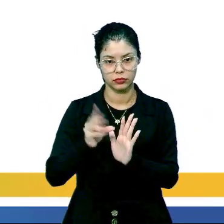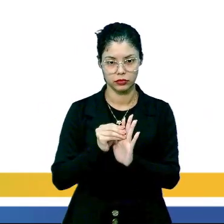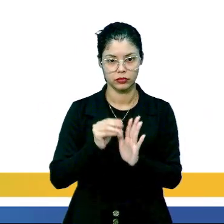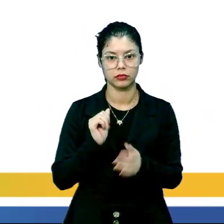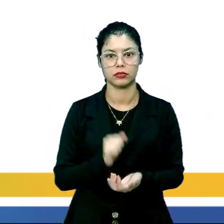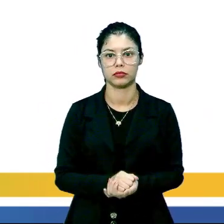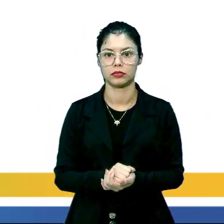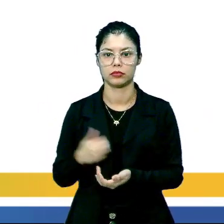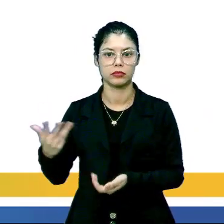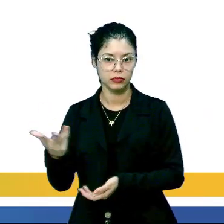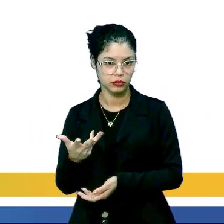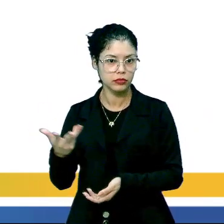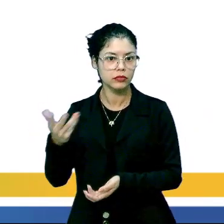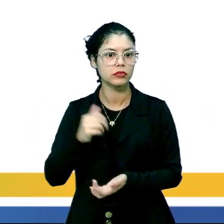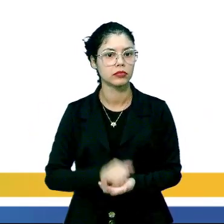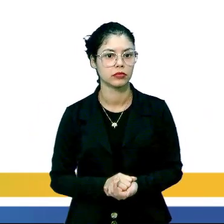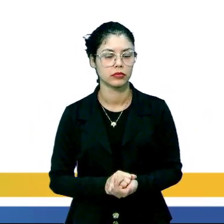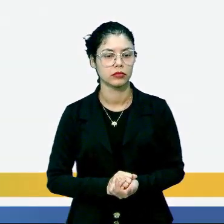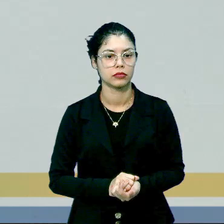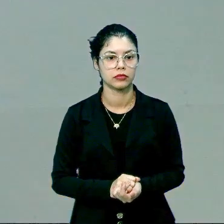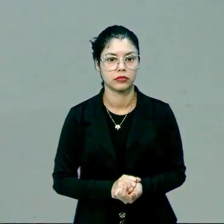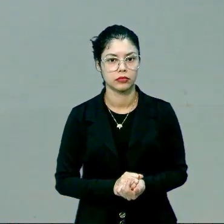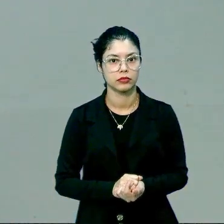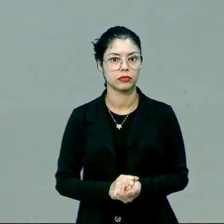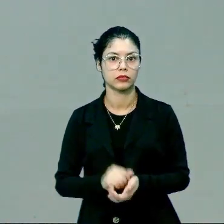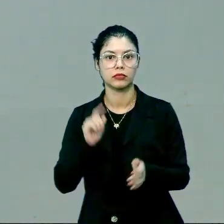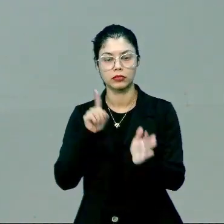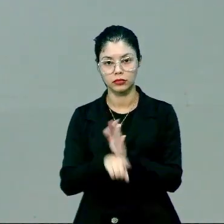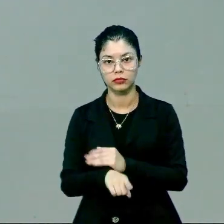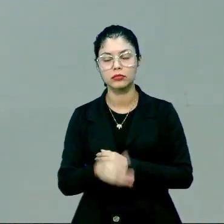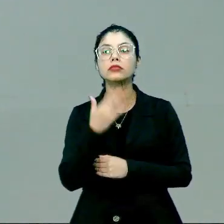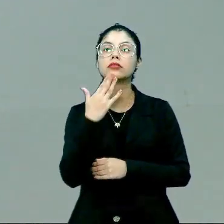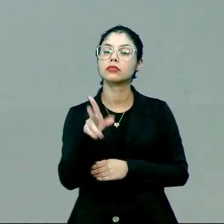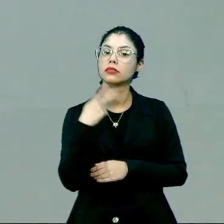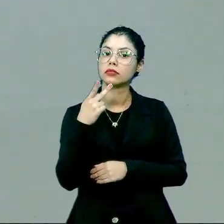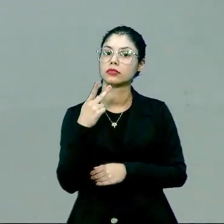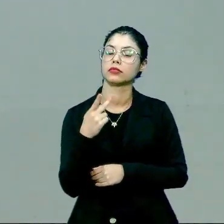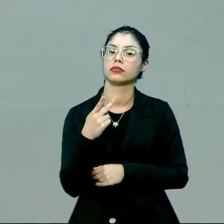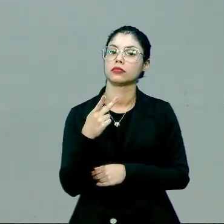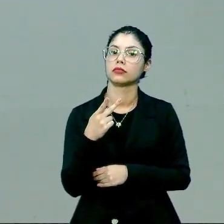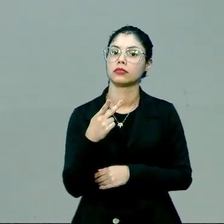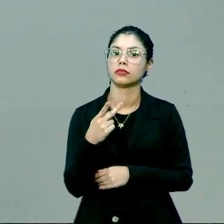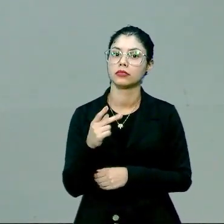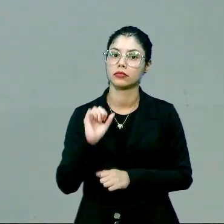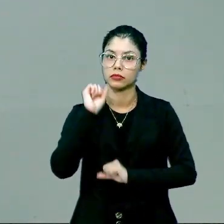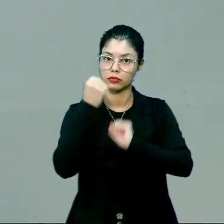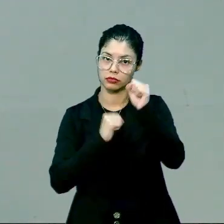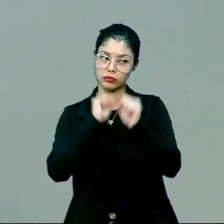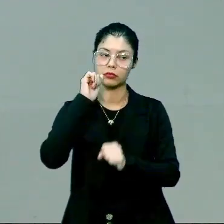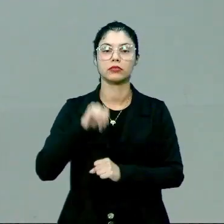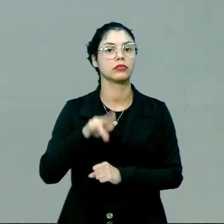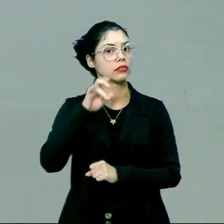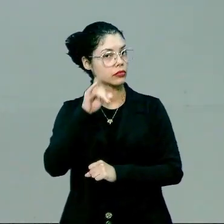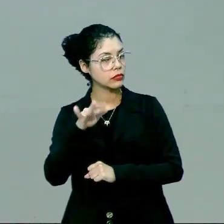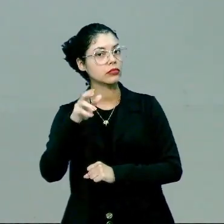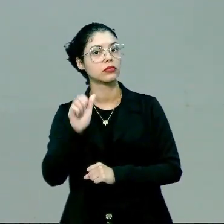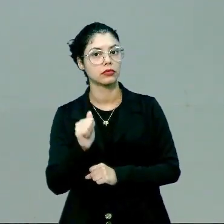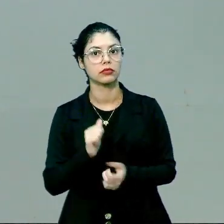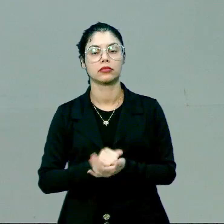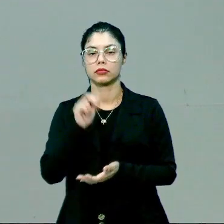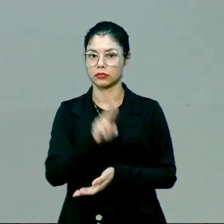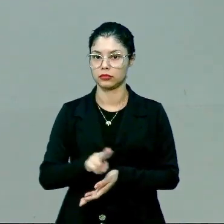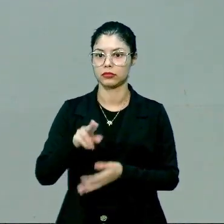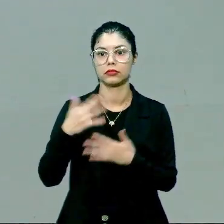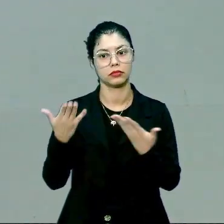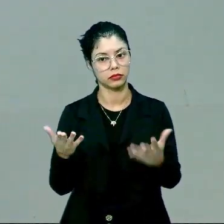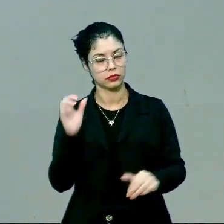texto, que se baseia na... Bom, a nossa questão aí, ela está falando sobre usinas nucleares. Então, sobre usinas